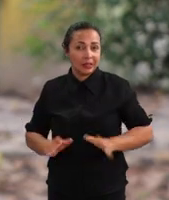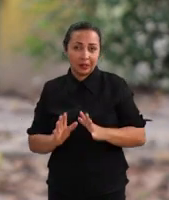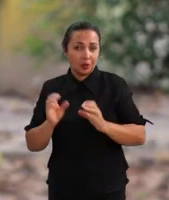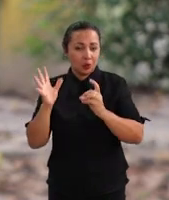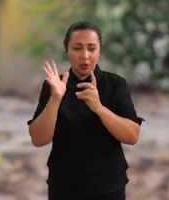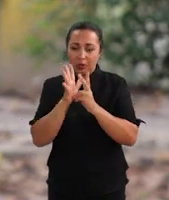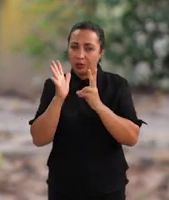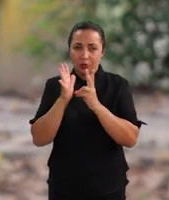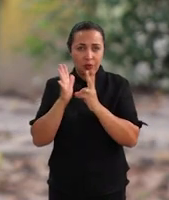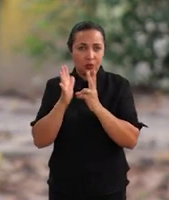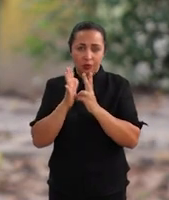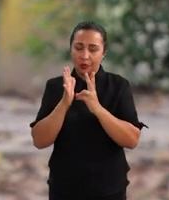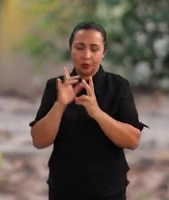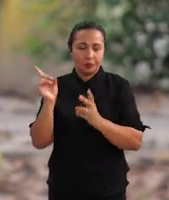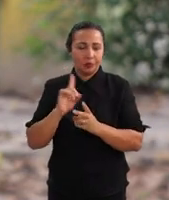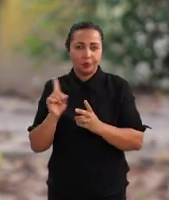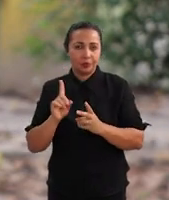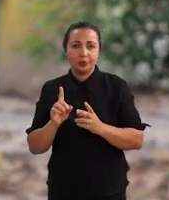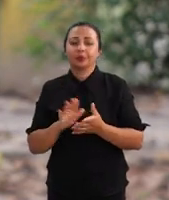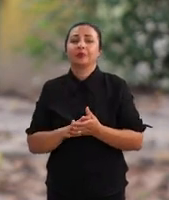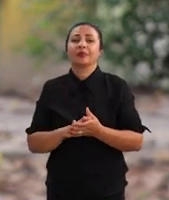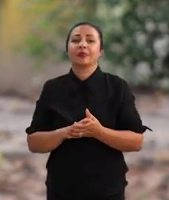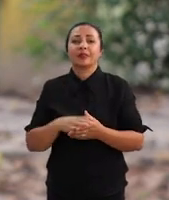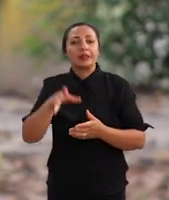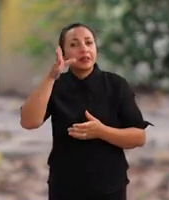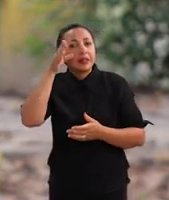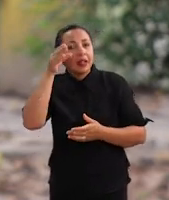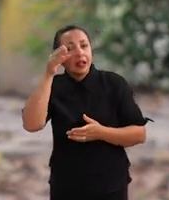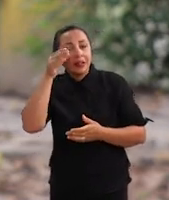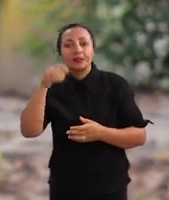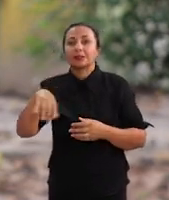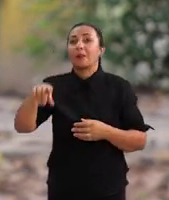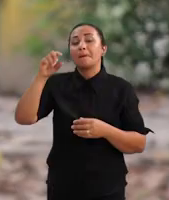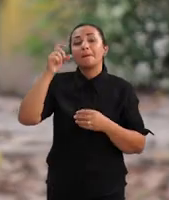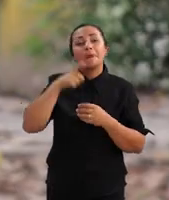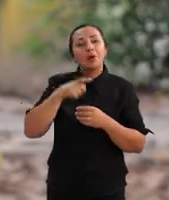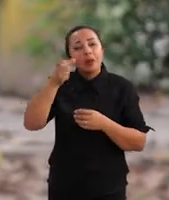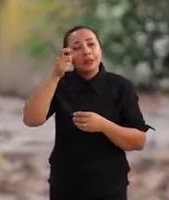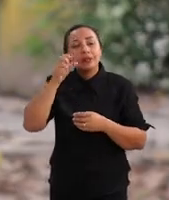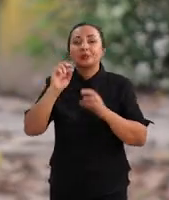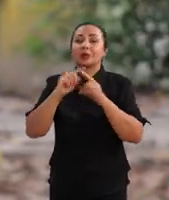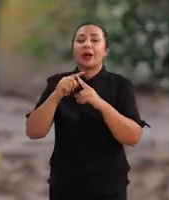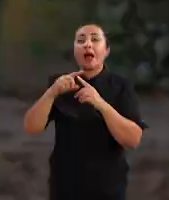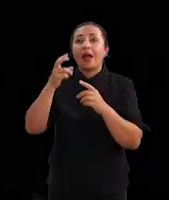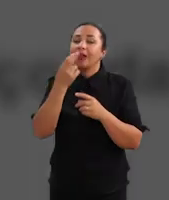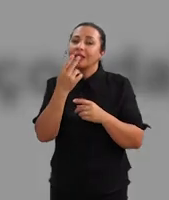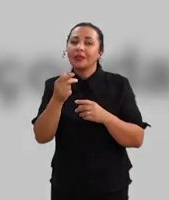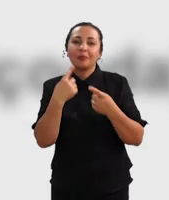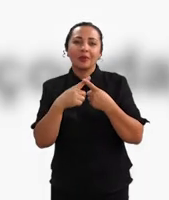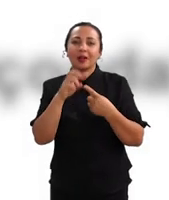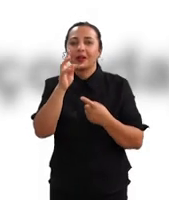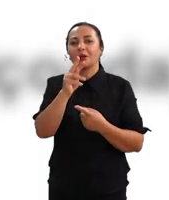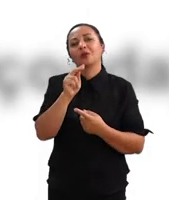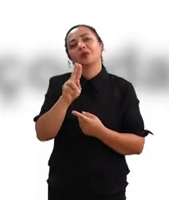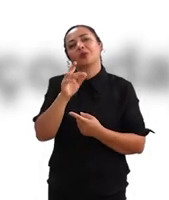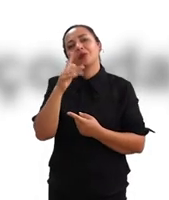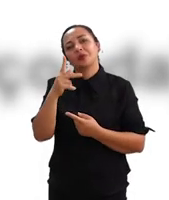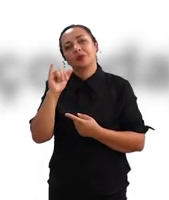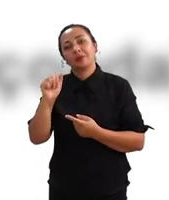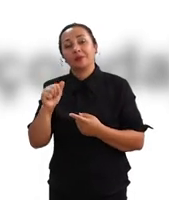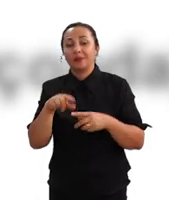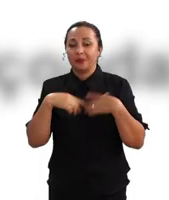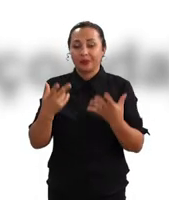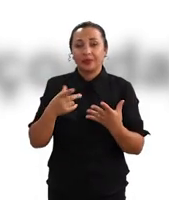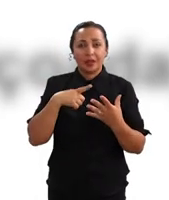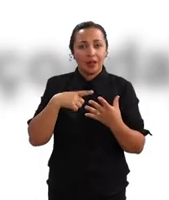indígenas, com frequência não descendentes, se interessam pela língua. Por quê? Porque é o tupi vivo. Quando a minha atenção foi espetada